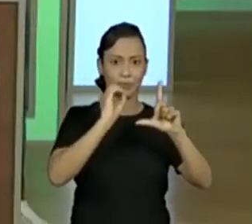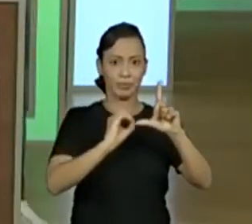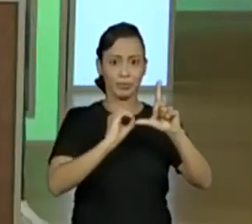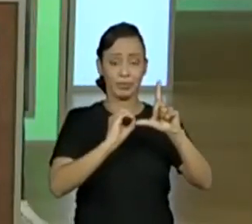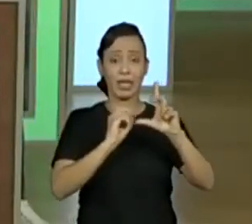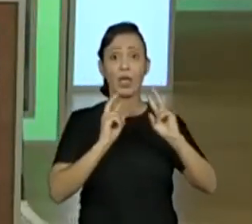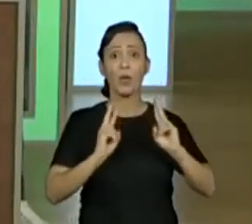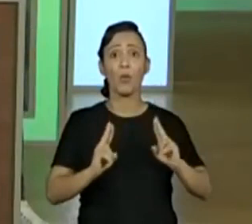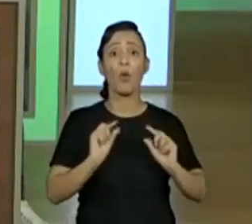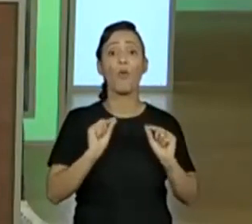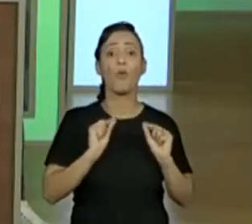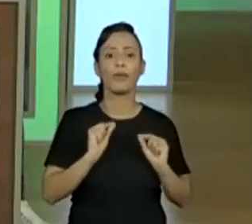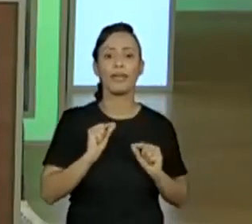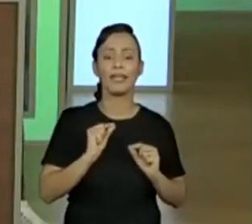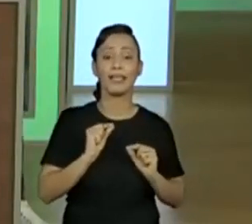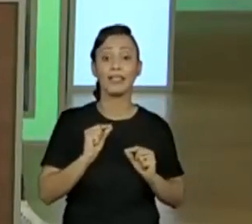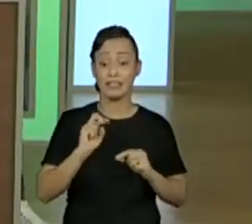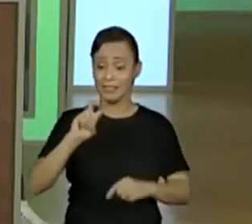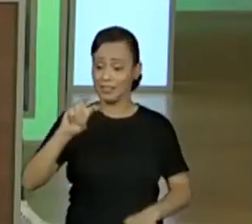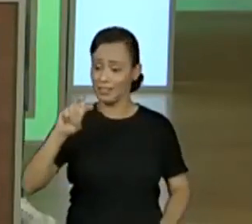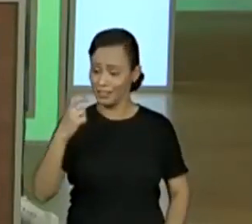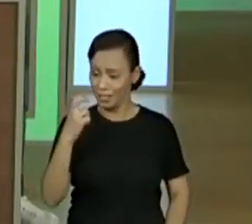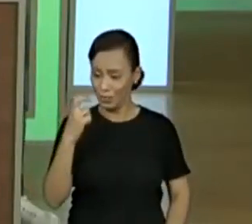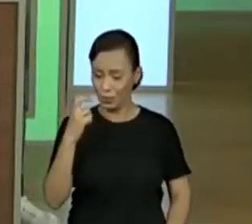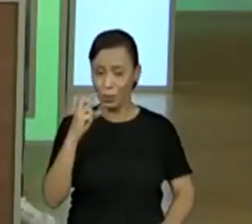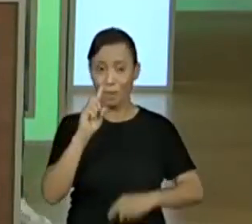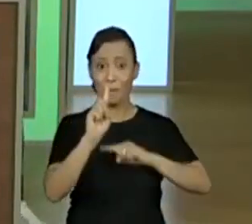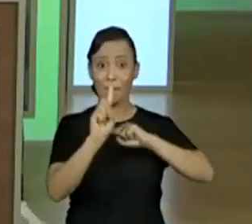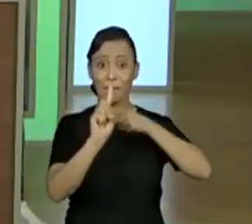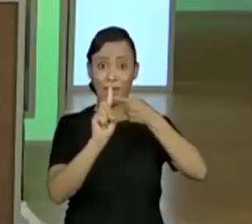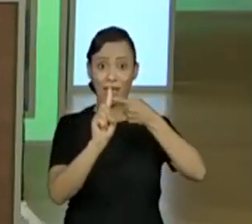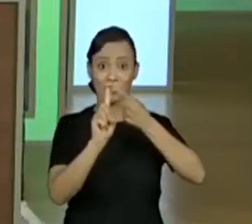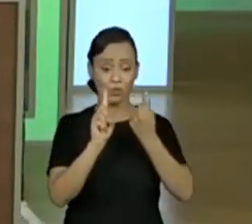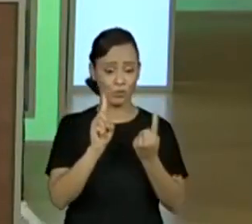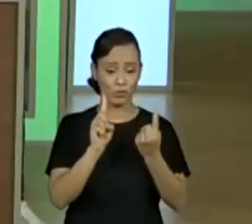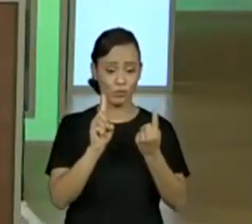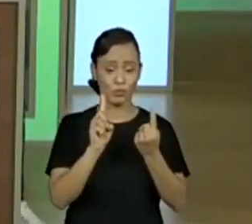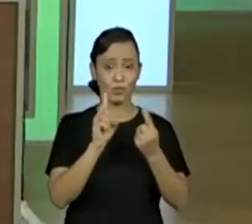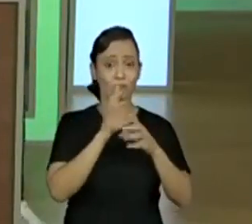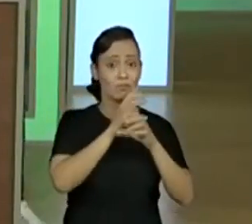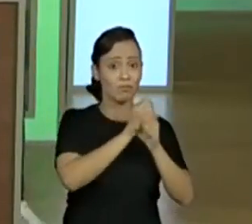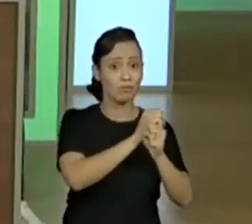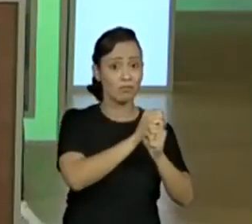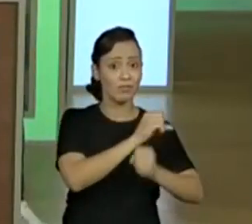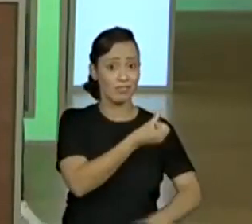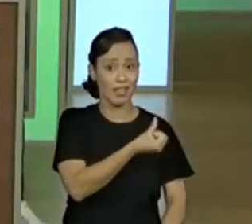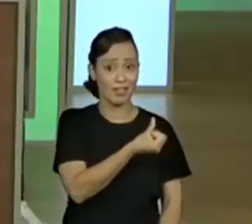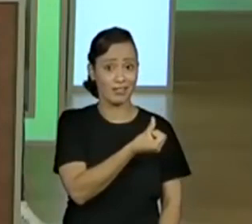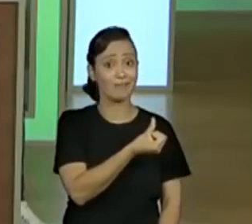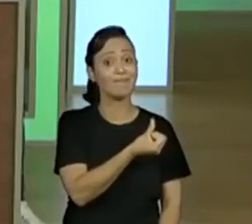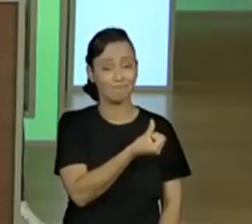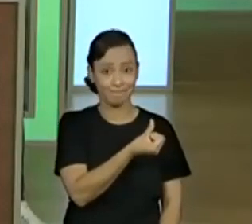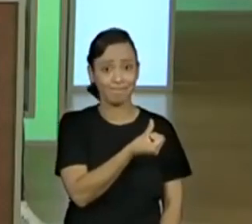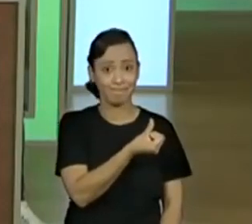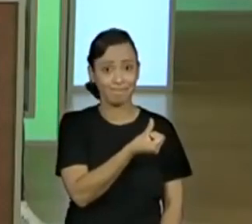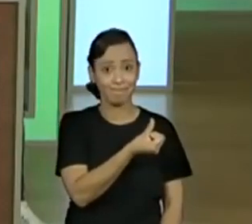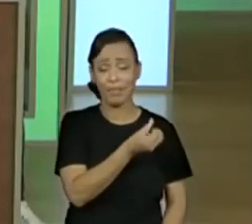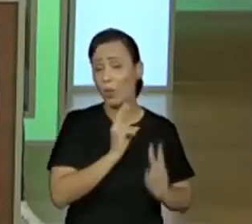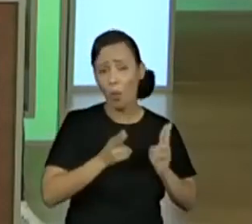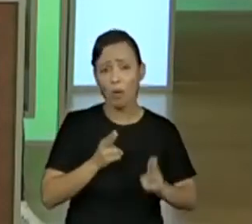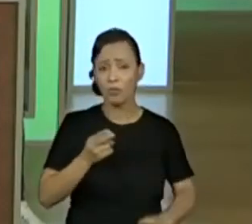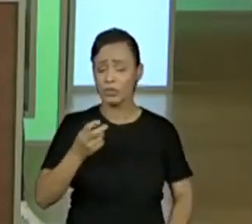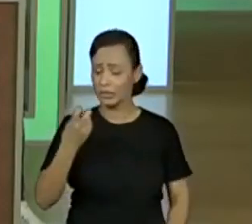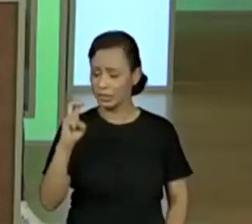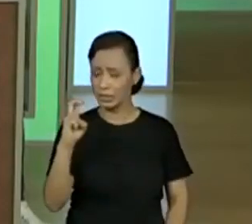mais um, né, professor? Olha só. Vamos acompanhando aqui o raciocínio. O eles estão colocando lá. Isso. O número seis, nada mais é do que cinco mais um.